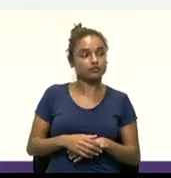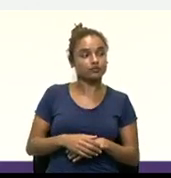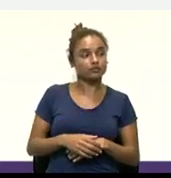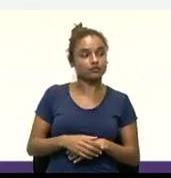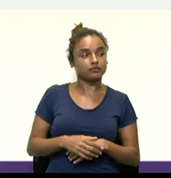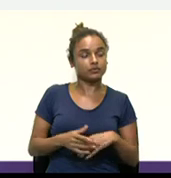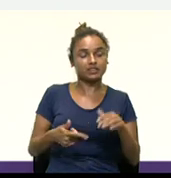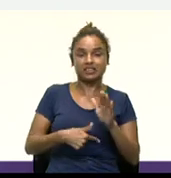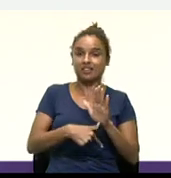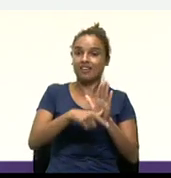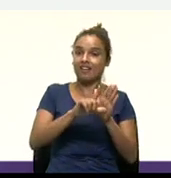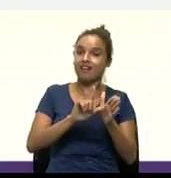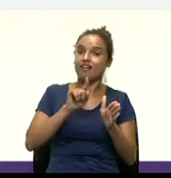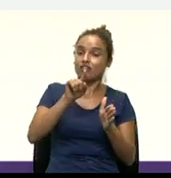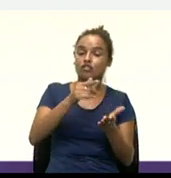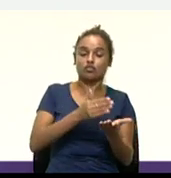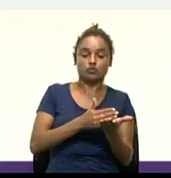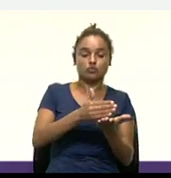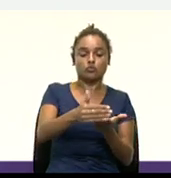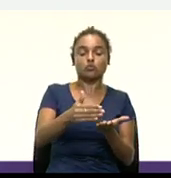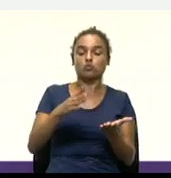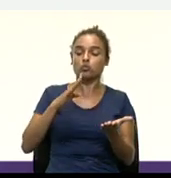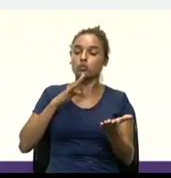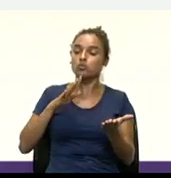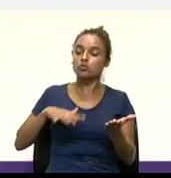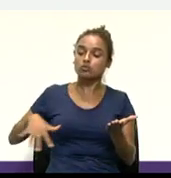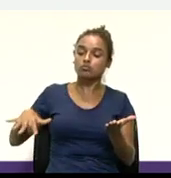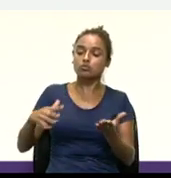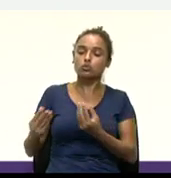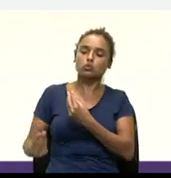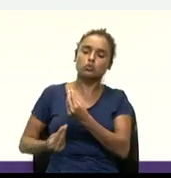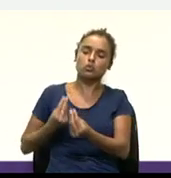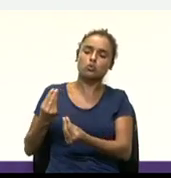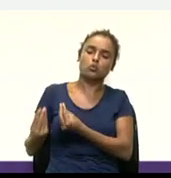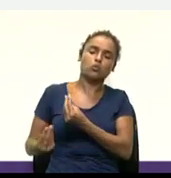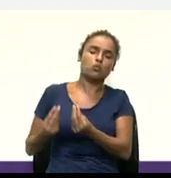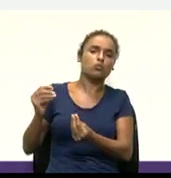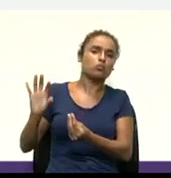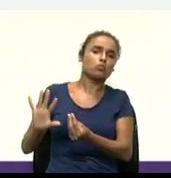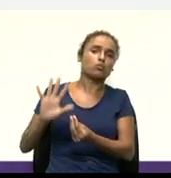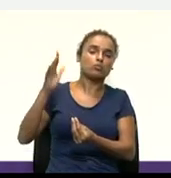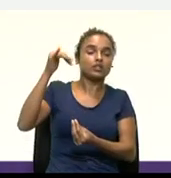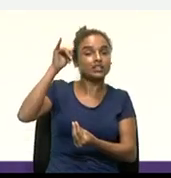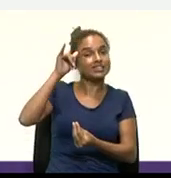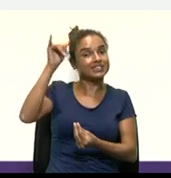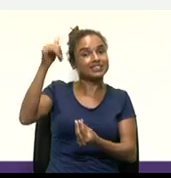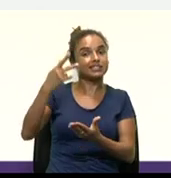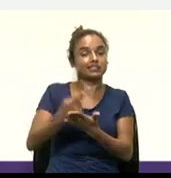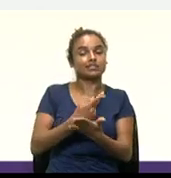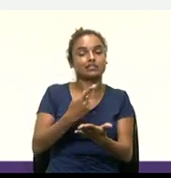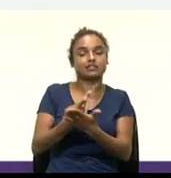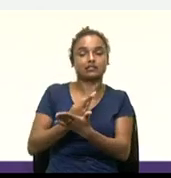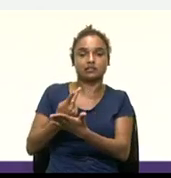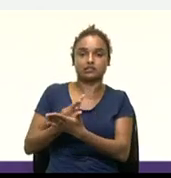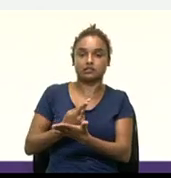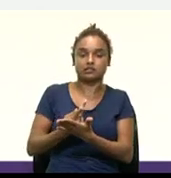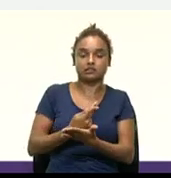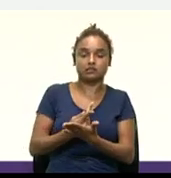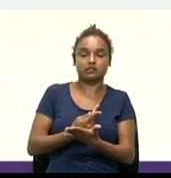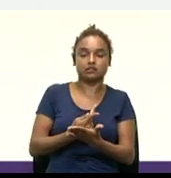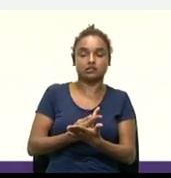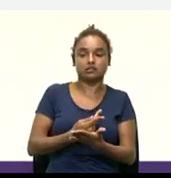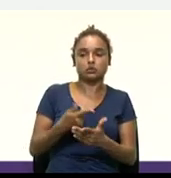Bitcoin, é recomendável conhecer alguns detalhes e, assim, evitar eventuais problemas.